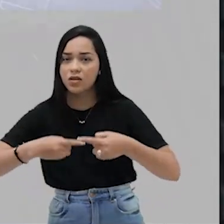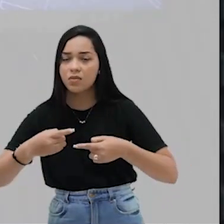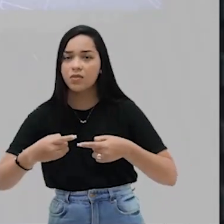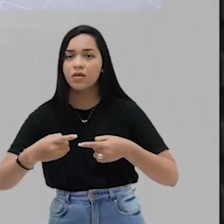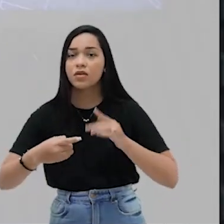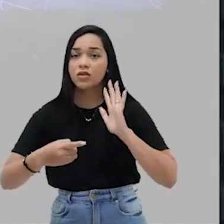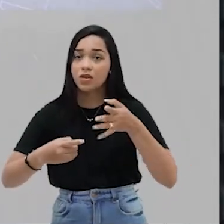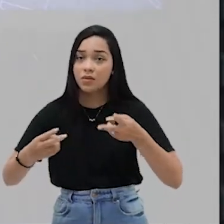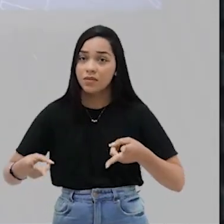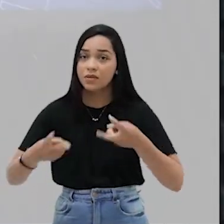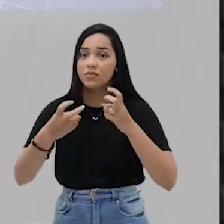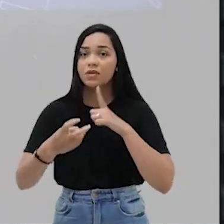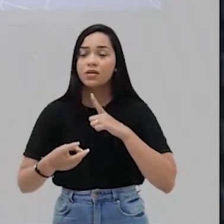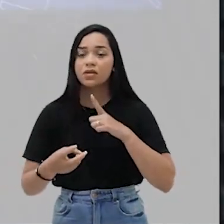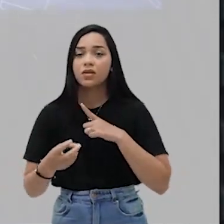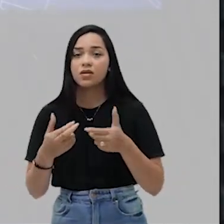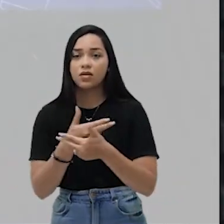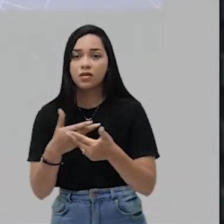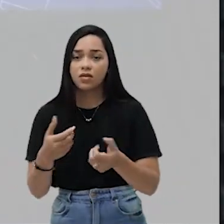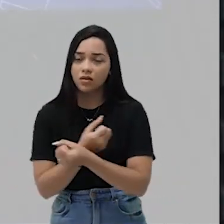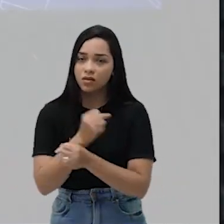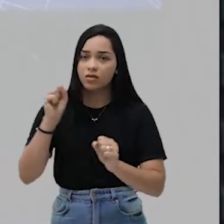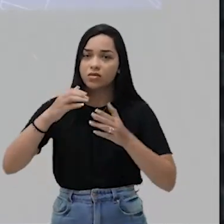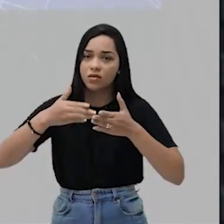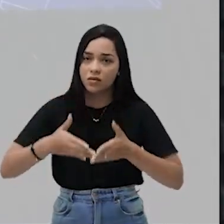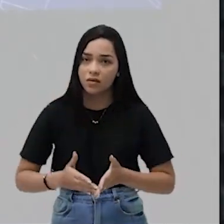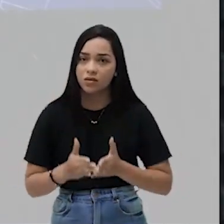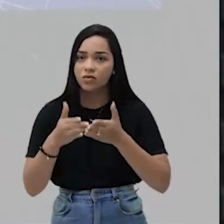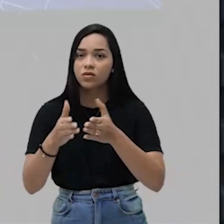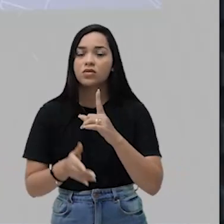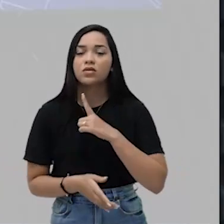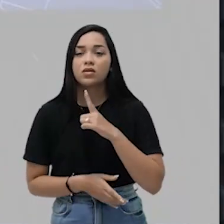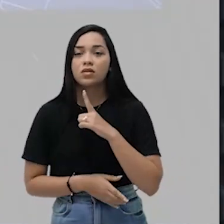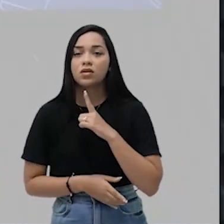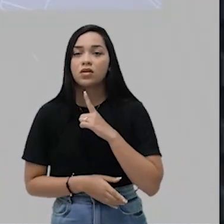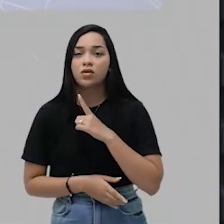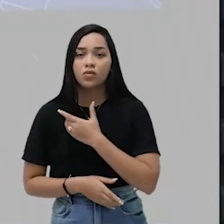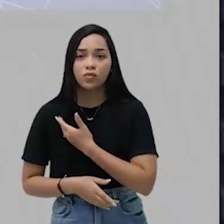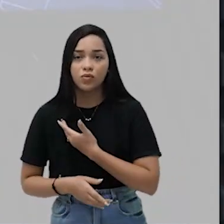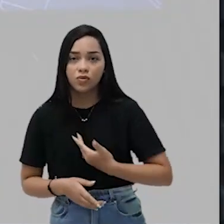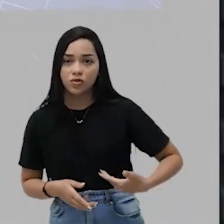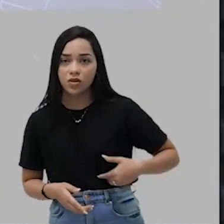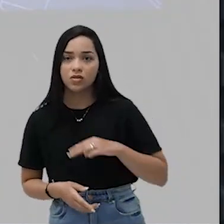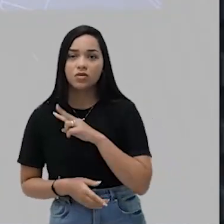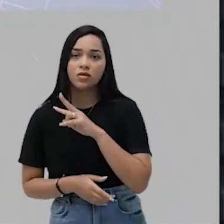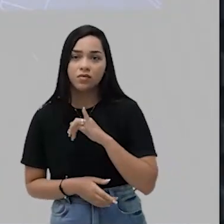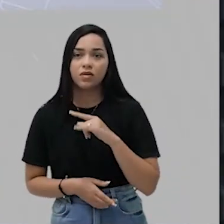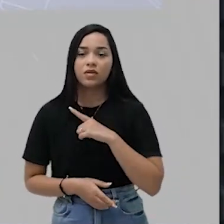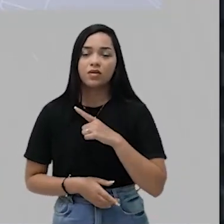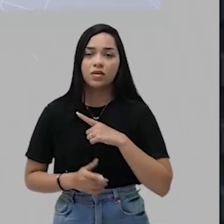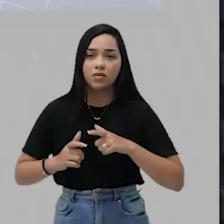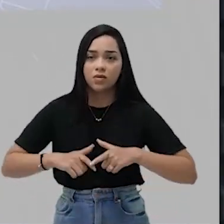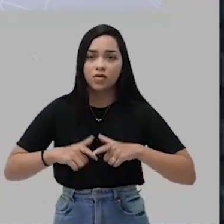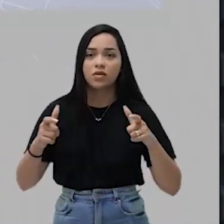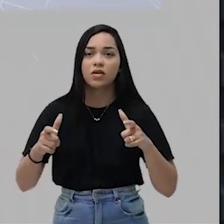europeu. Observem que, a partir das grandes navegações, nós temos estados nacionais que vão se projetar